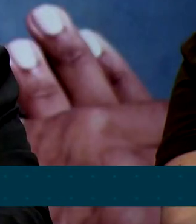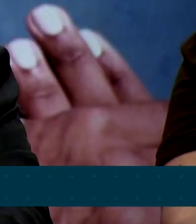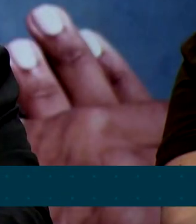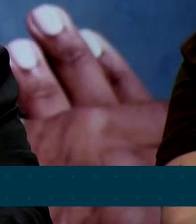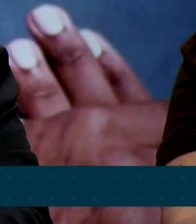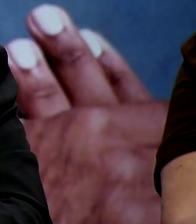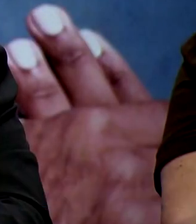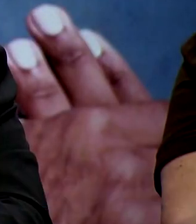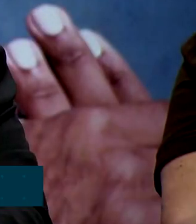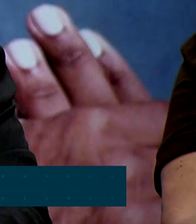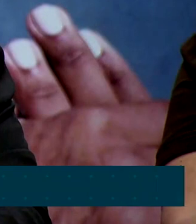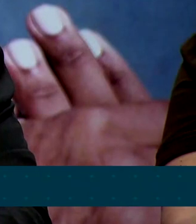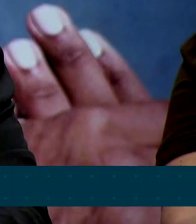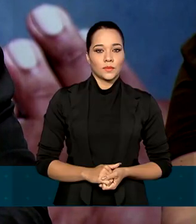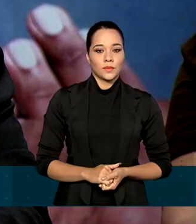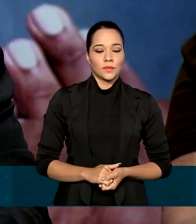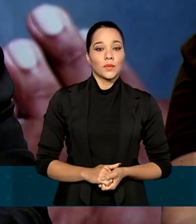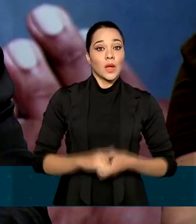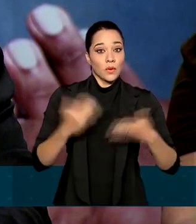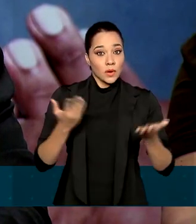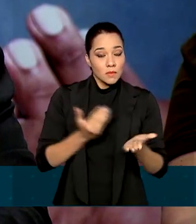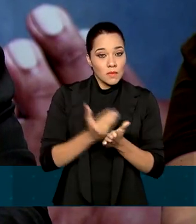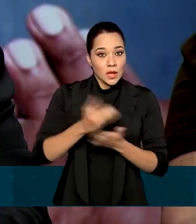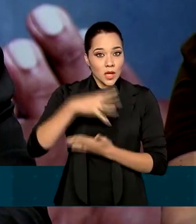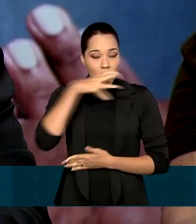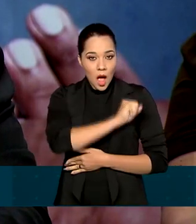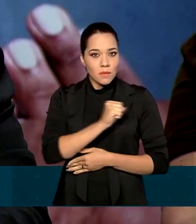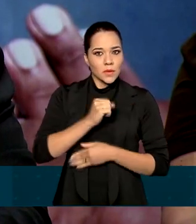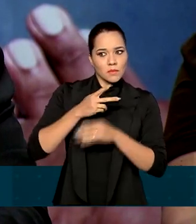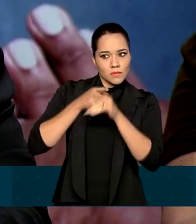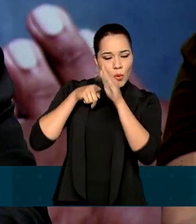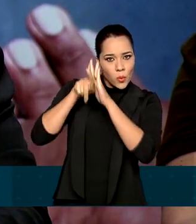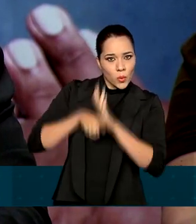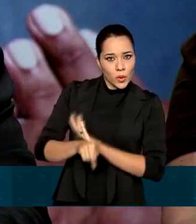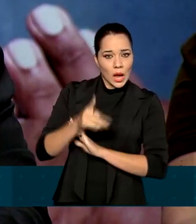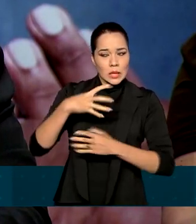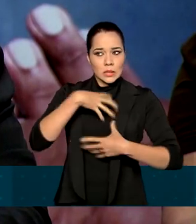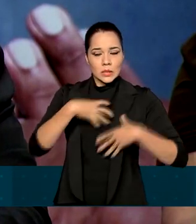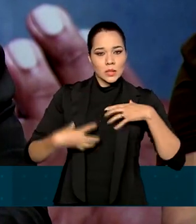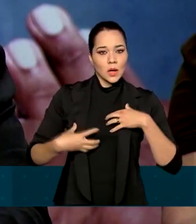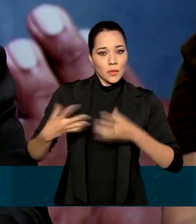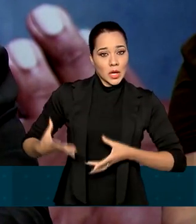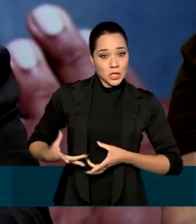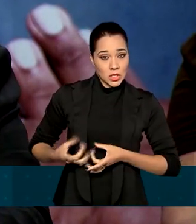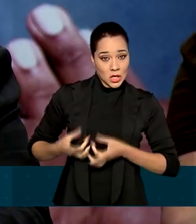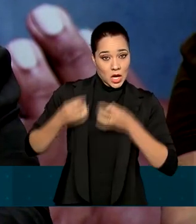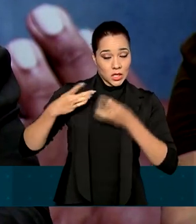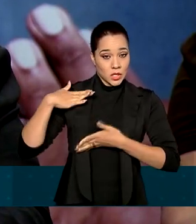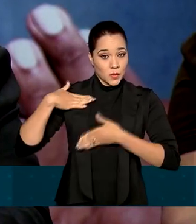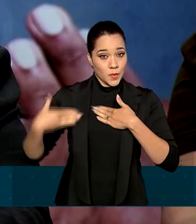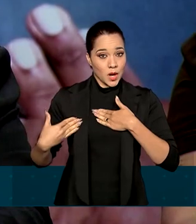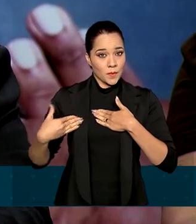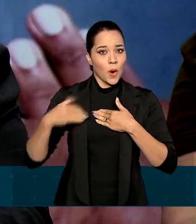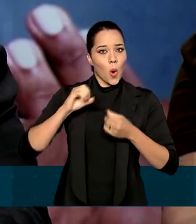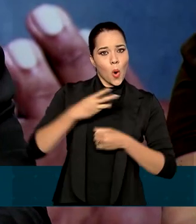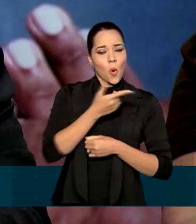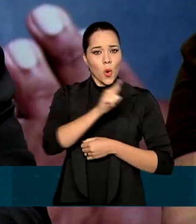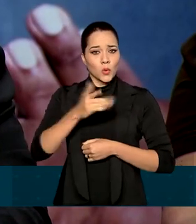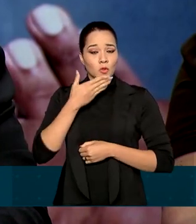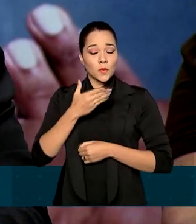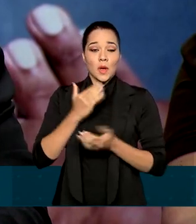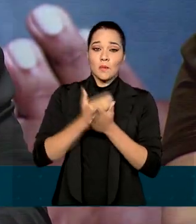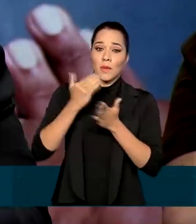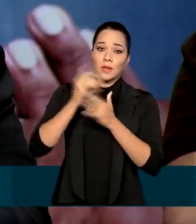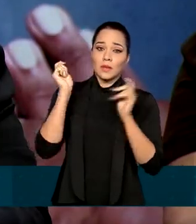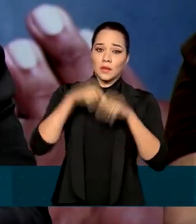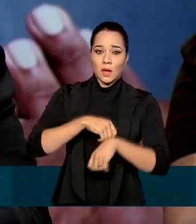procurarmos o médico com sintomas de câncer de mama ou outros cânceres, mais cedo começamos a tratar, mais chances